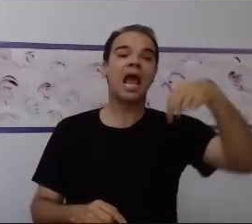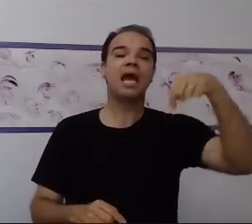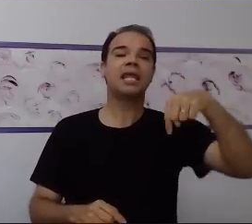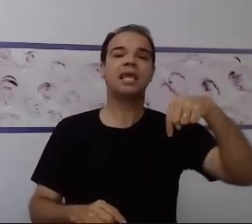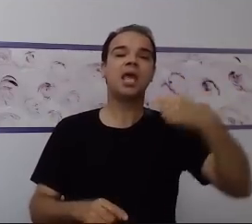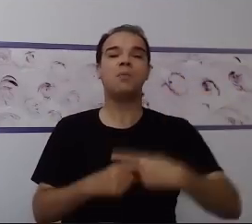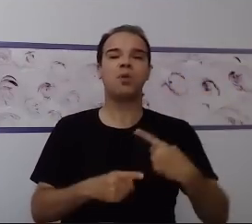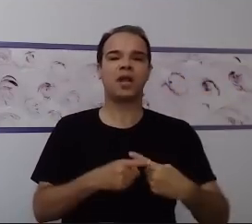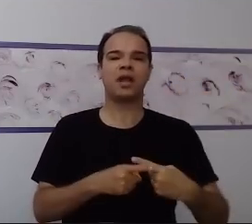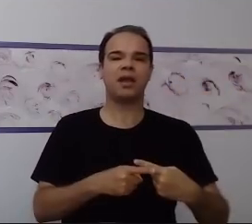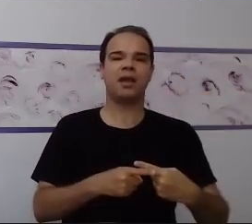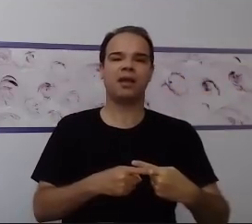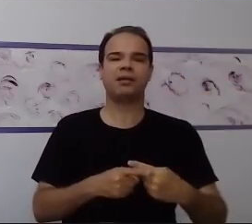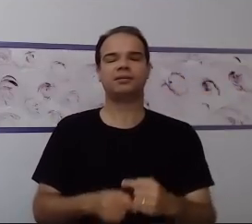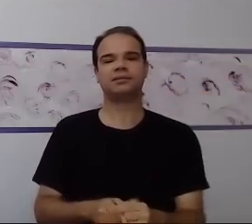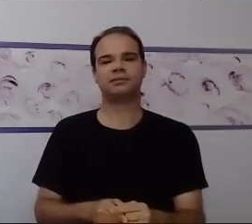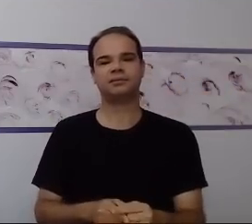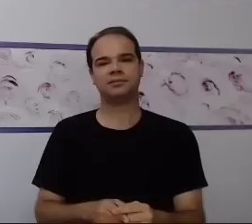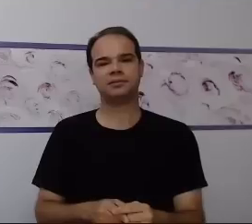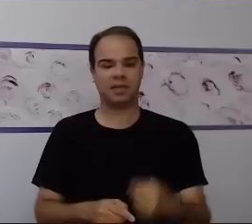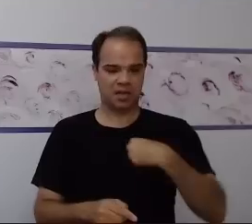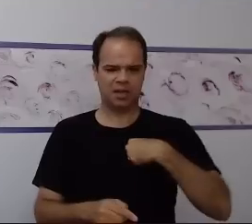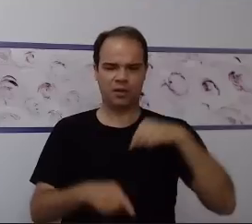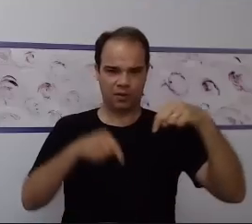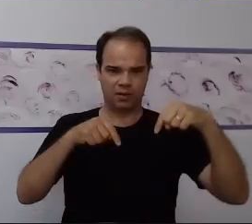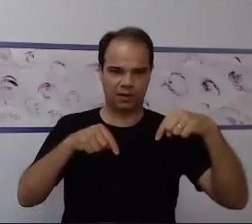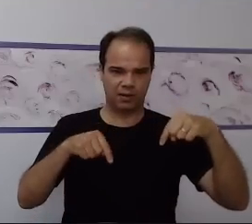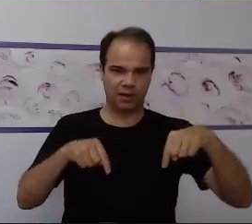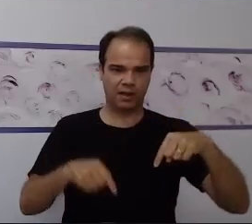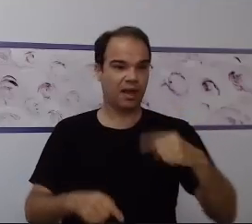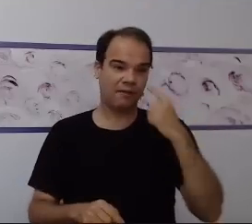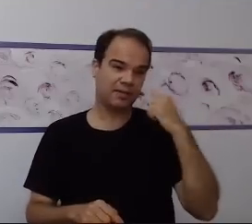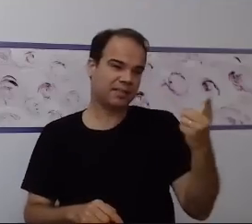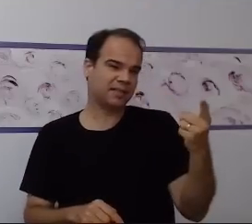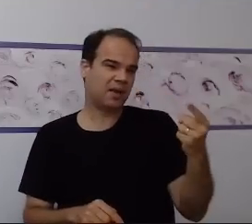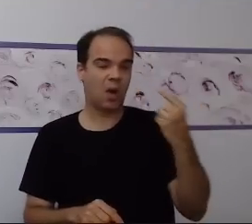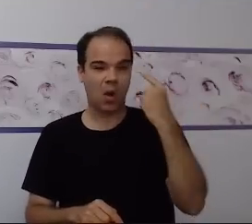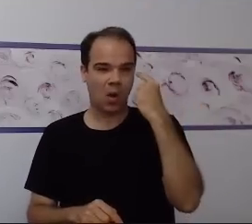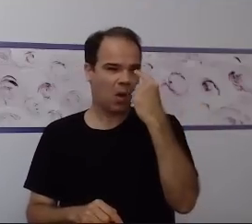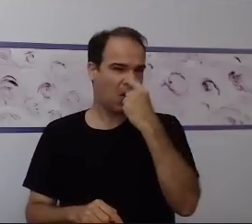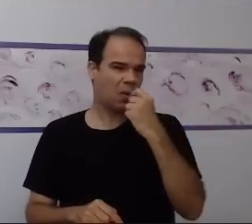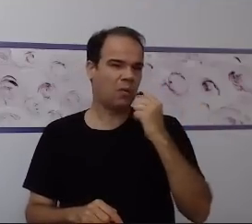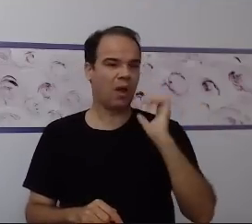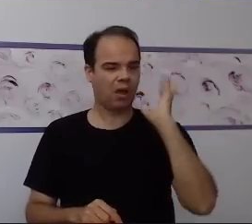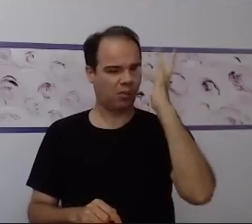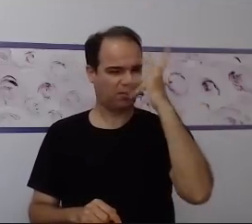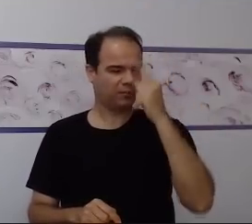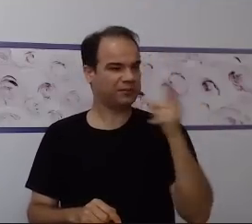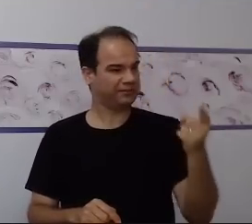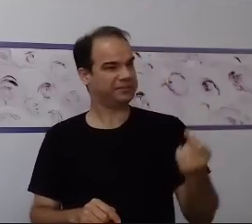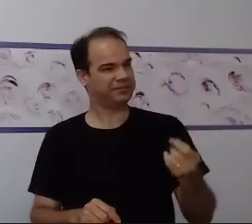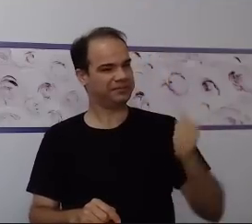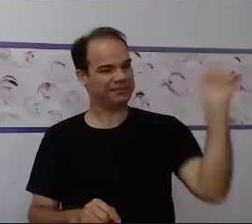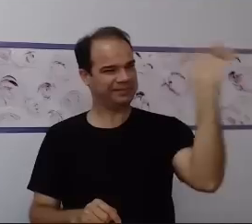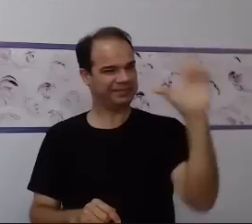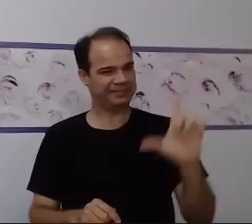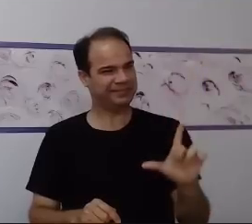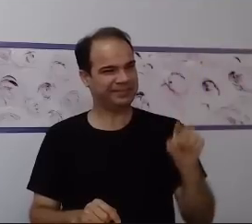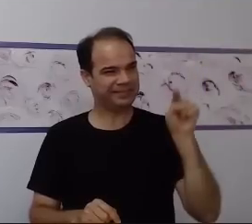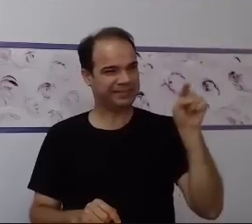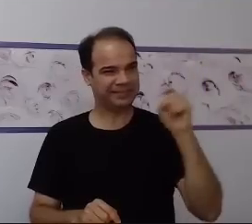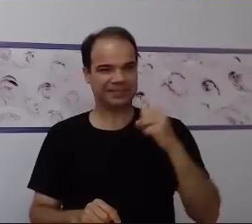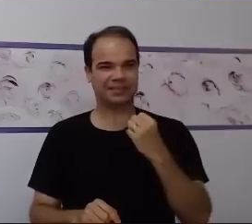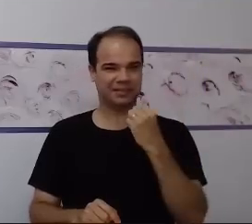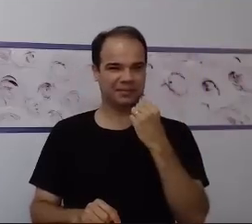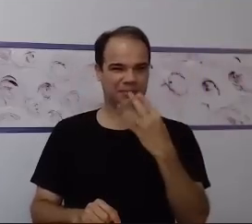porque nós só é por conta eu não estou aqui por conta dos seus lindos olhos apesar de serem muito bonitos. Azuis, viu galera? São azuis,